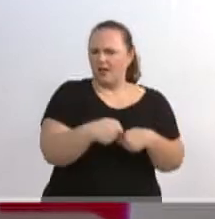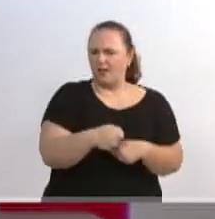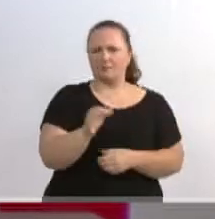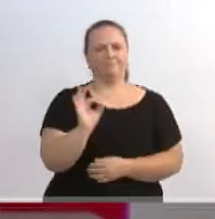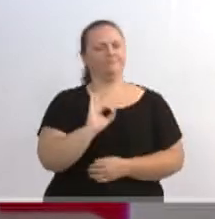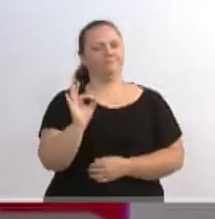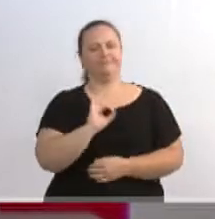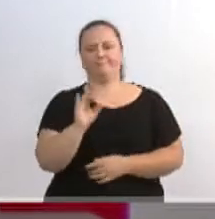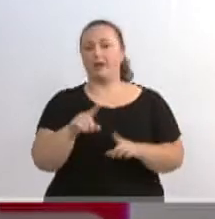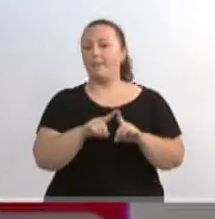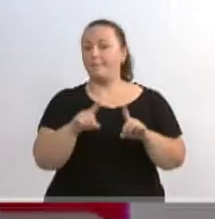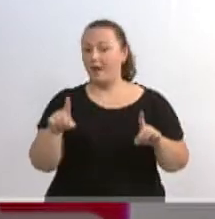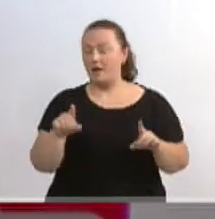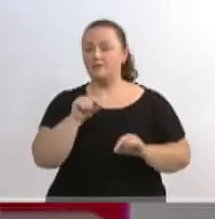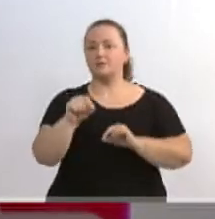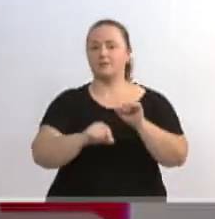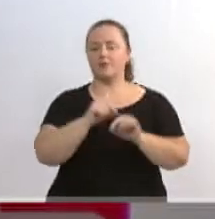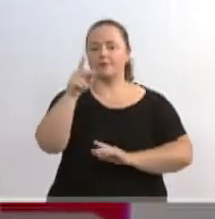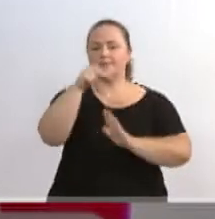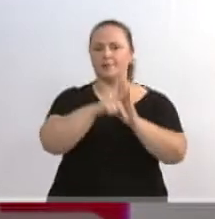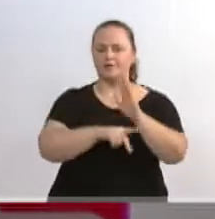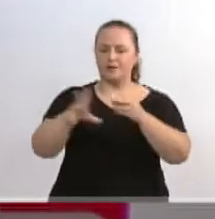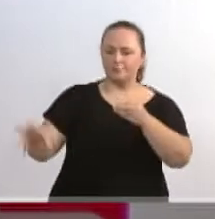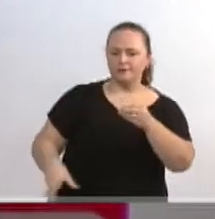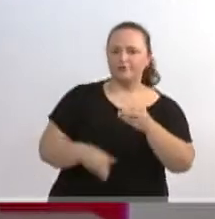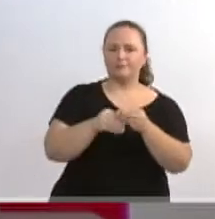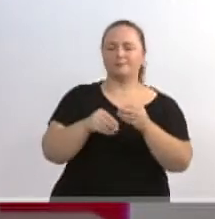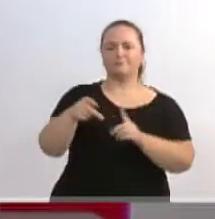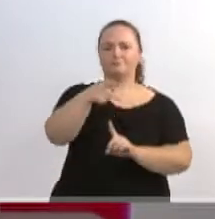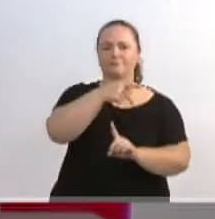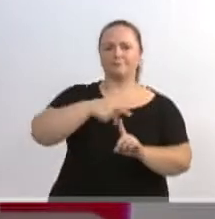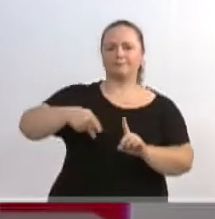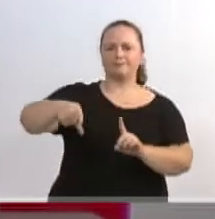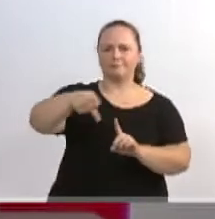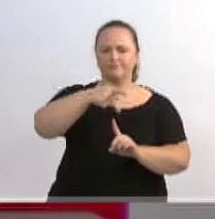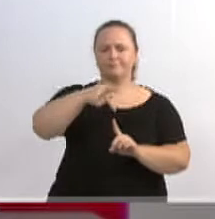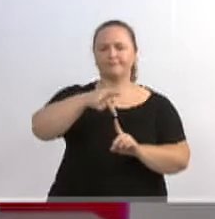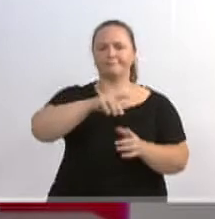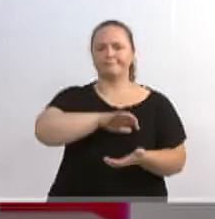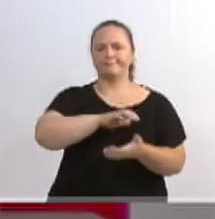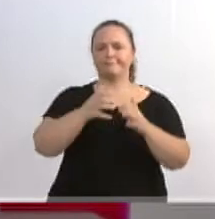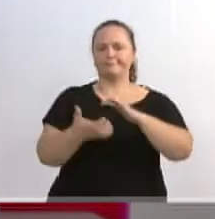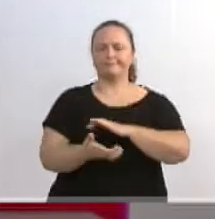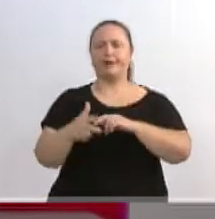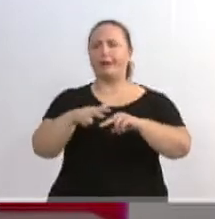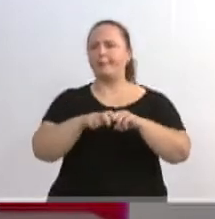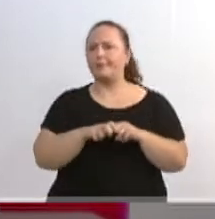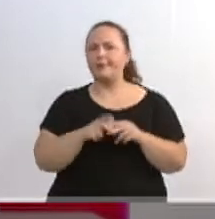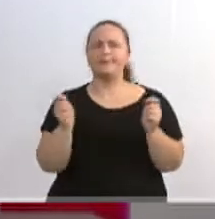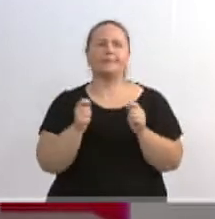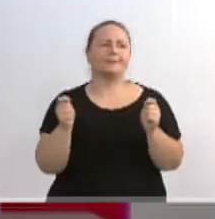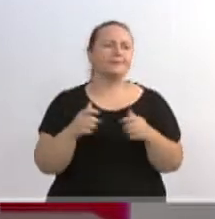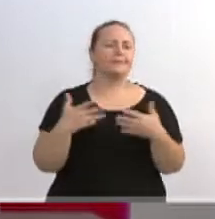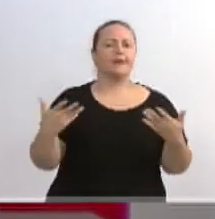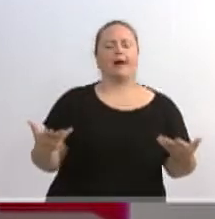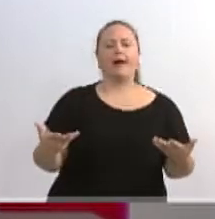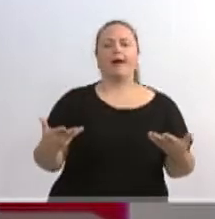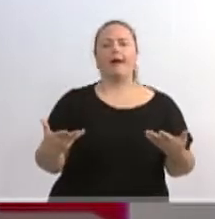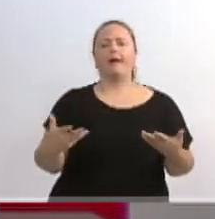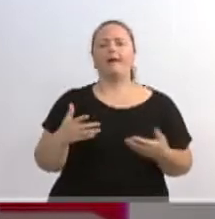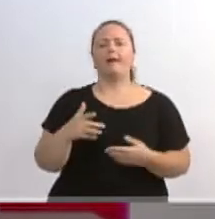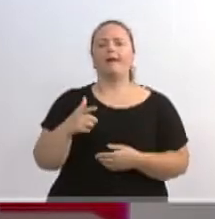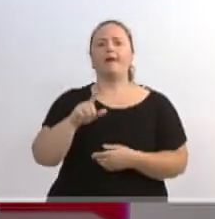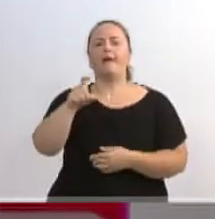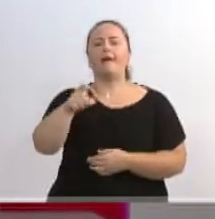nós vemos um lado que quer fazer um projeto de emenda constitucional para fazer uma eleição direta, porque acha que por isso poderia ser a volta do ex-presidente Lula.